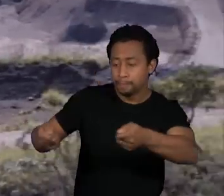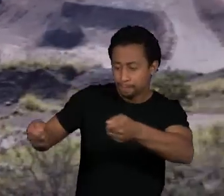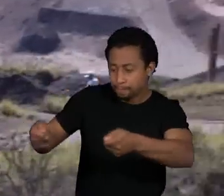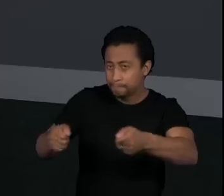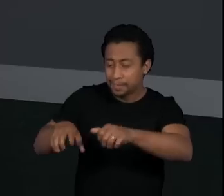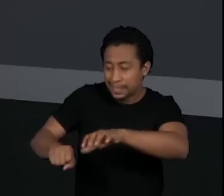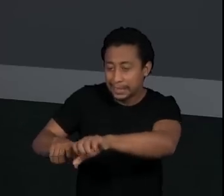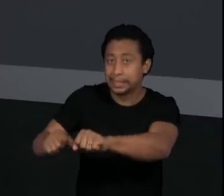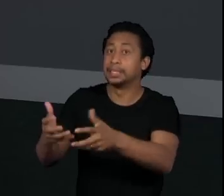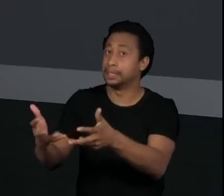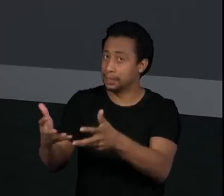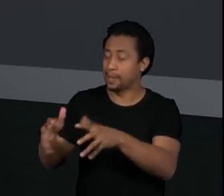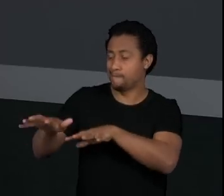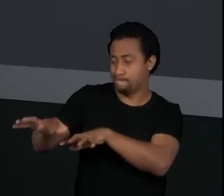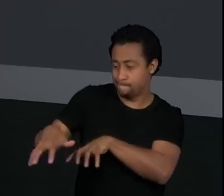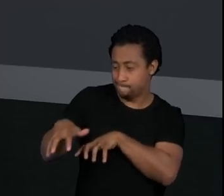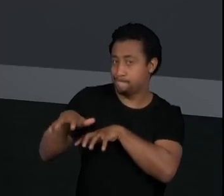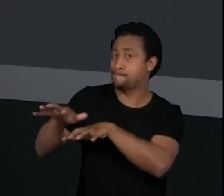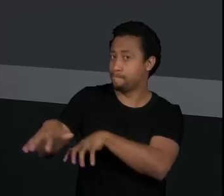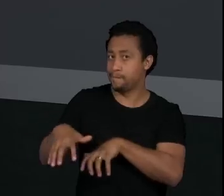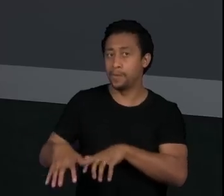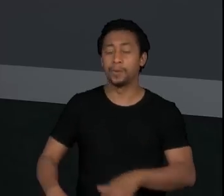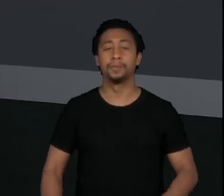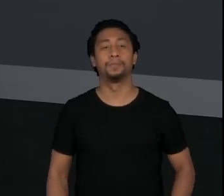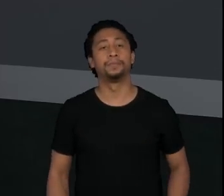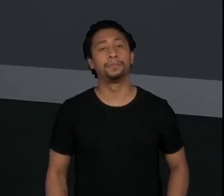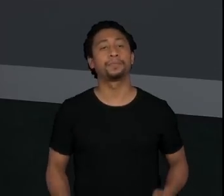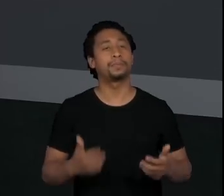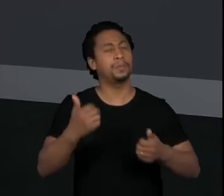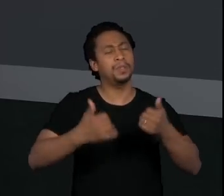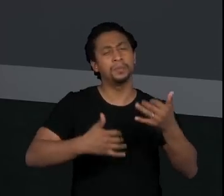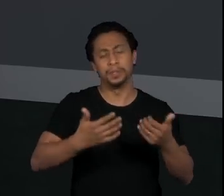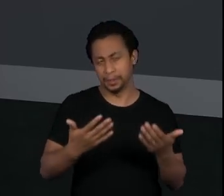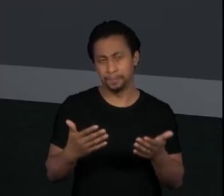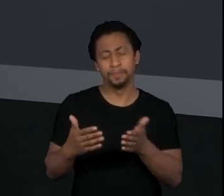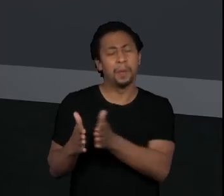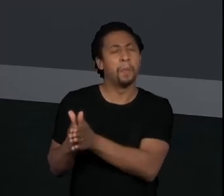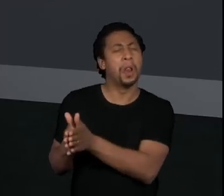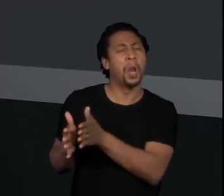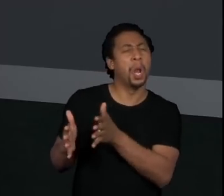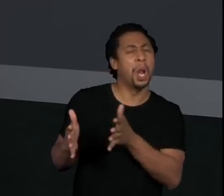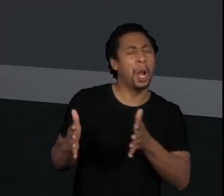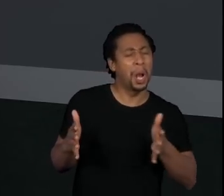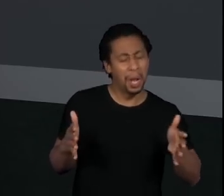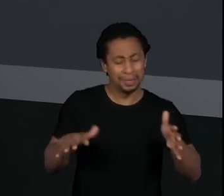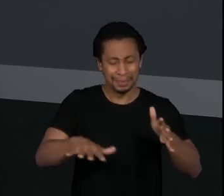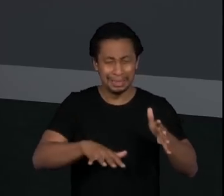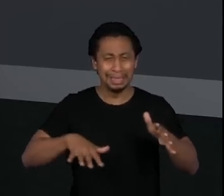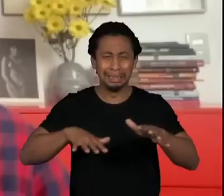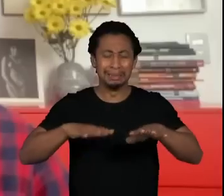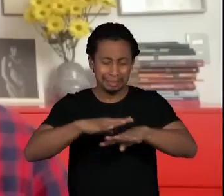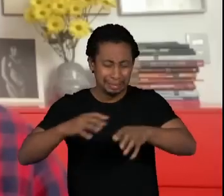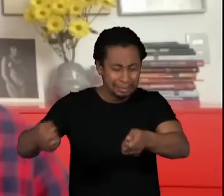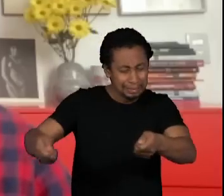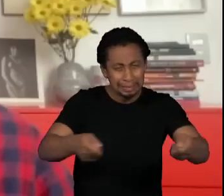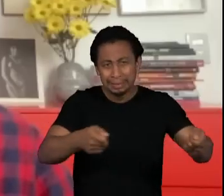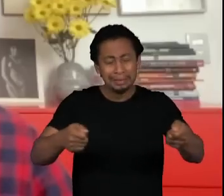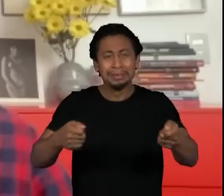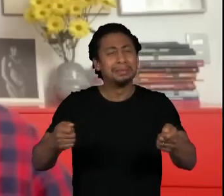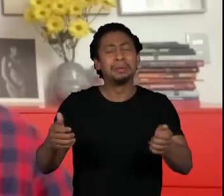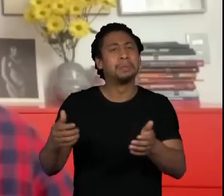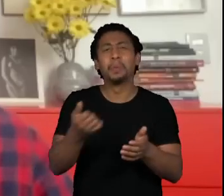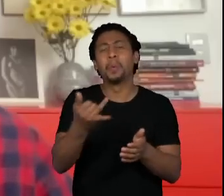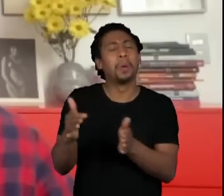Historicamente, desde quando a Serra do Curral vem sofrendo com a atividade mineradora? A atividade